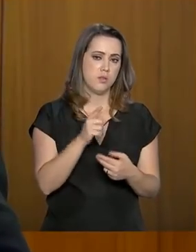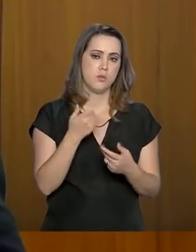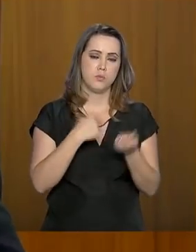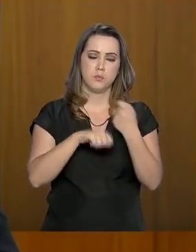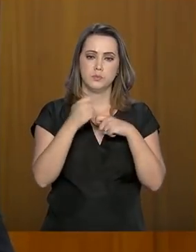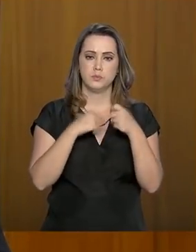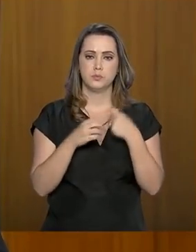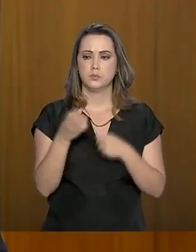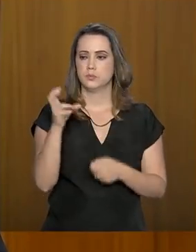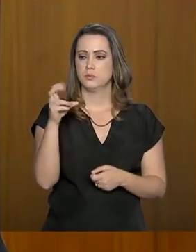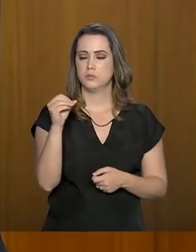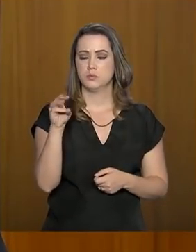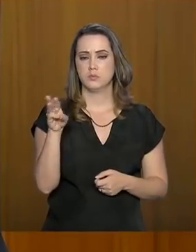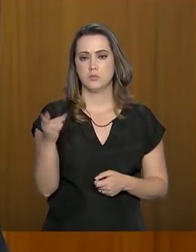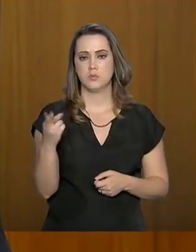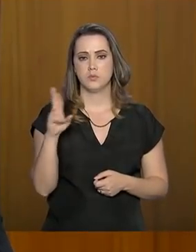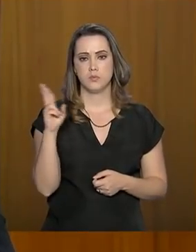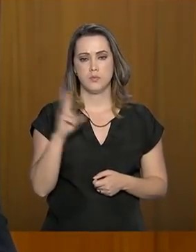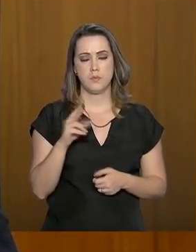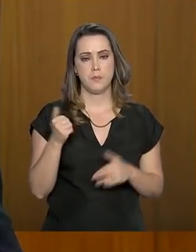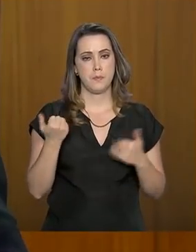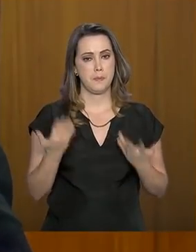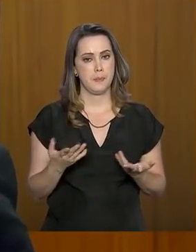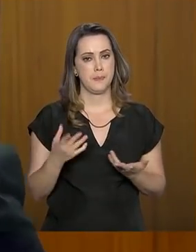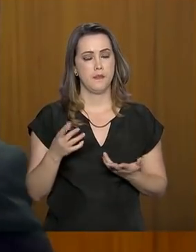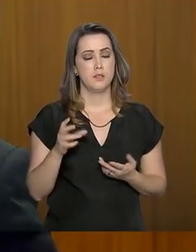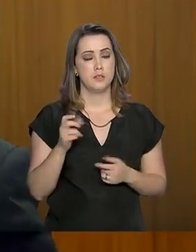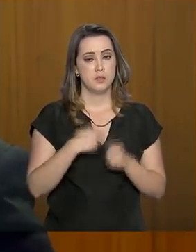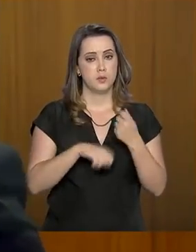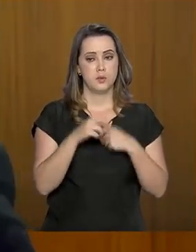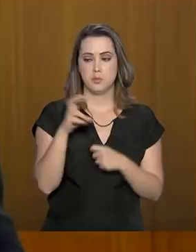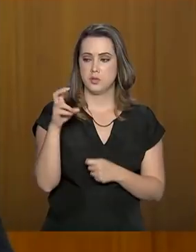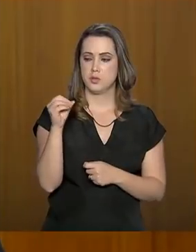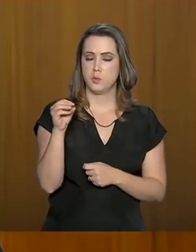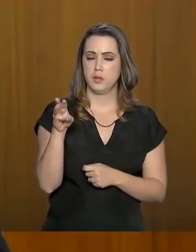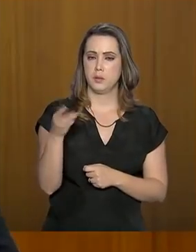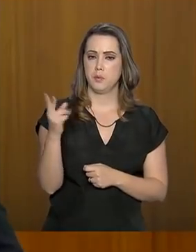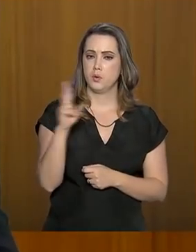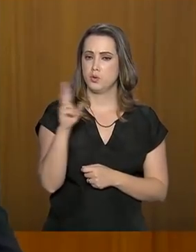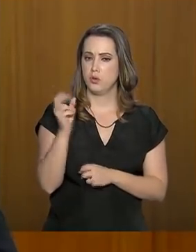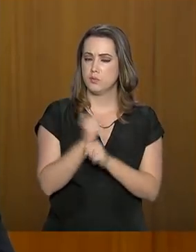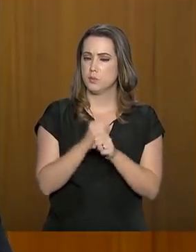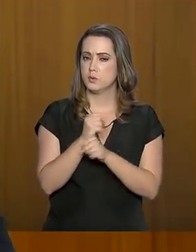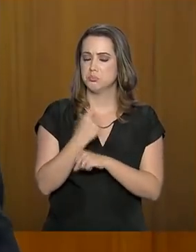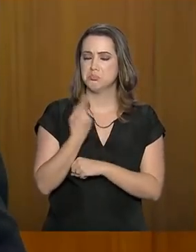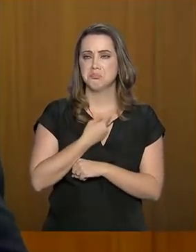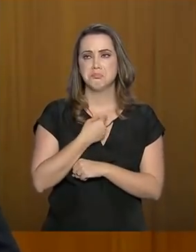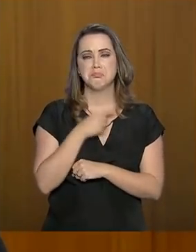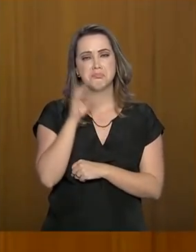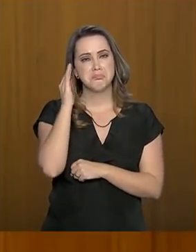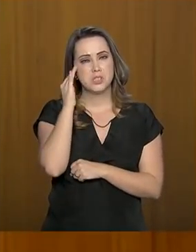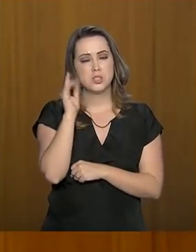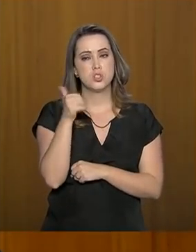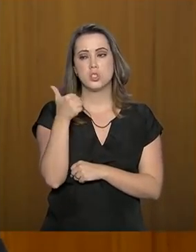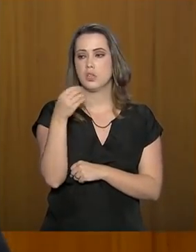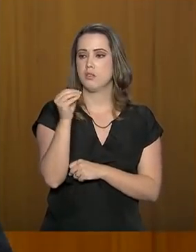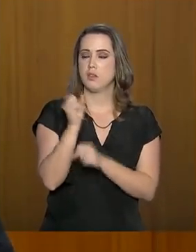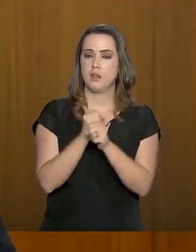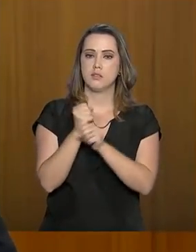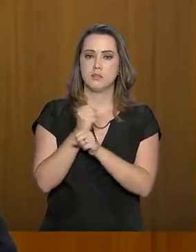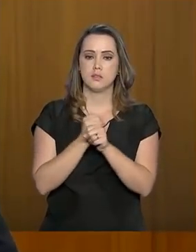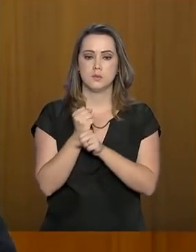a economia seria de R 50 milhões. Ora, se a economia anual é de R 50 milhões, nós podemos concluir que em 10 anos